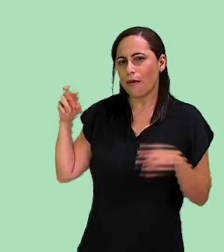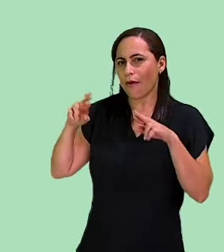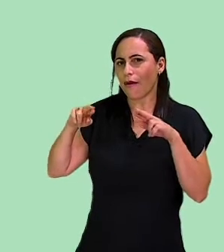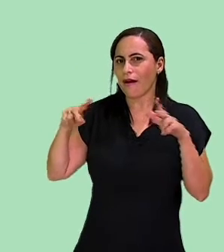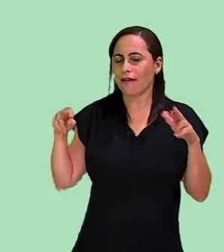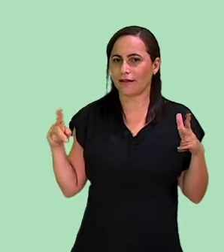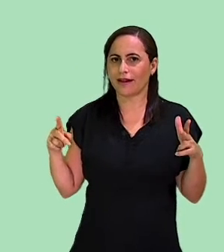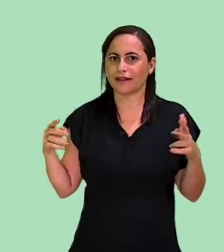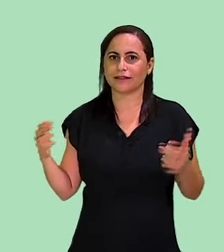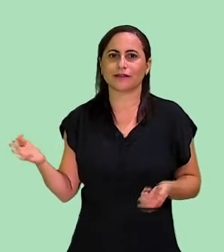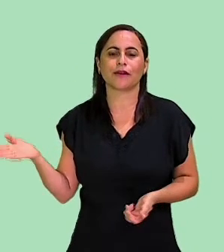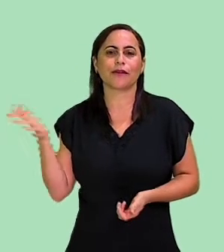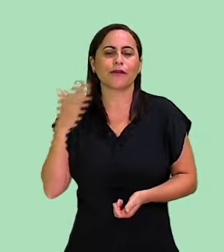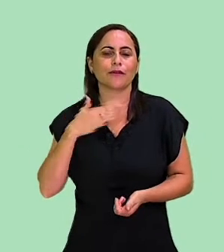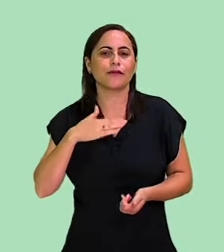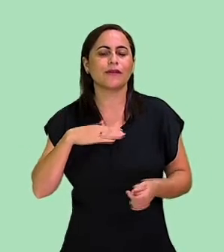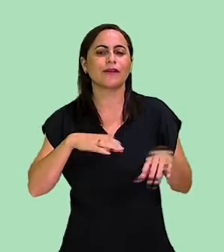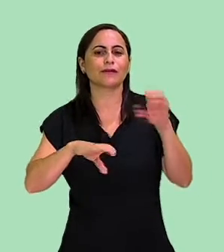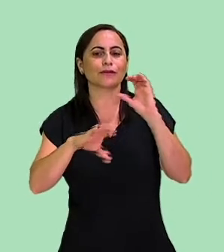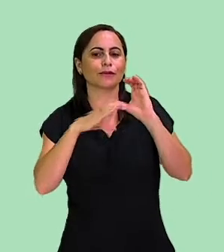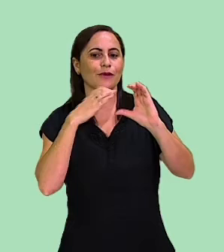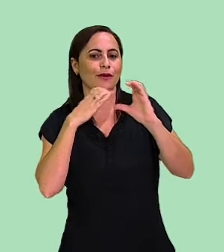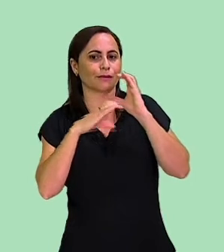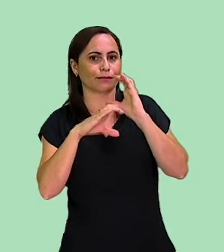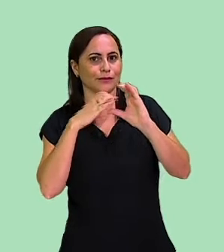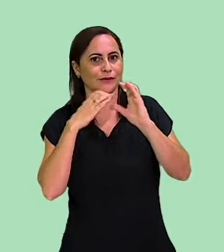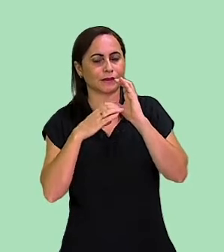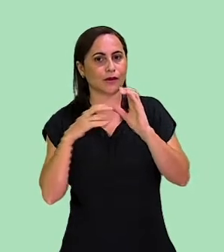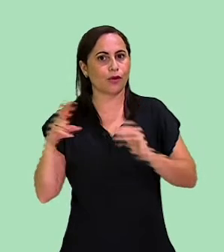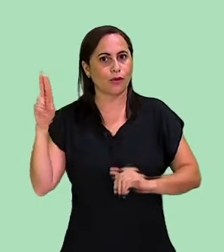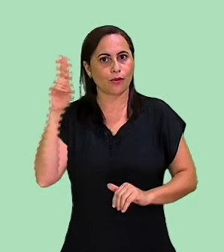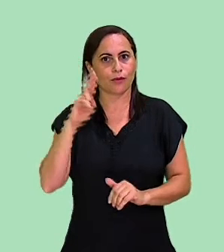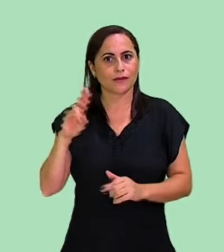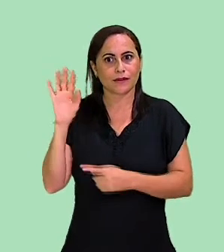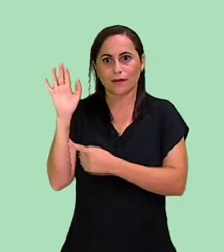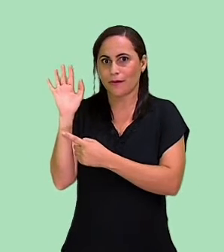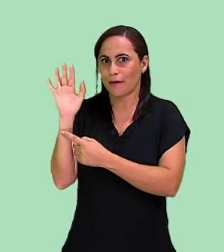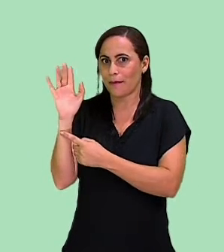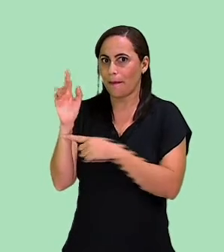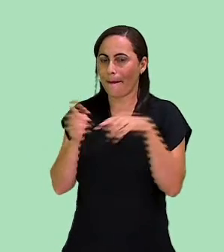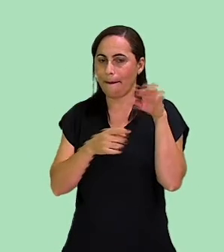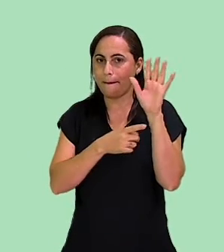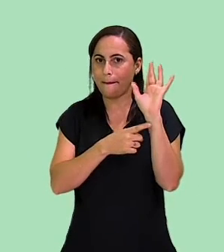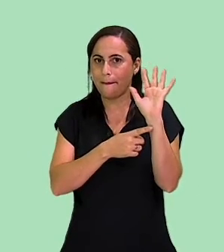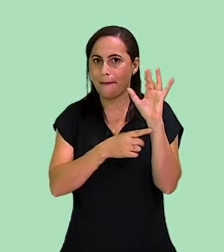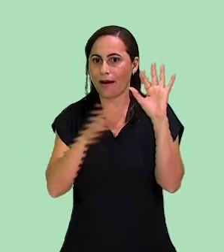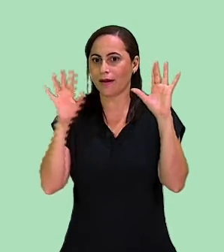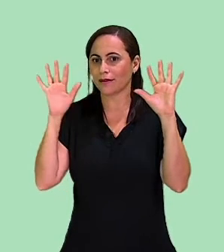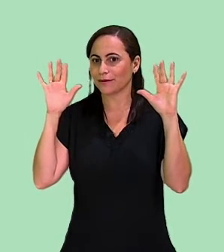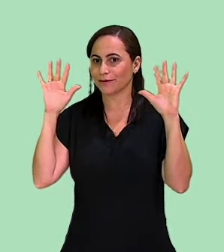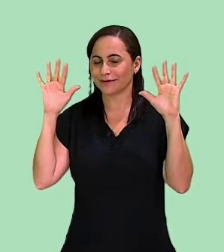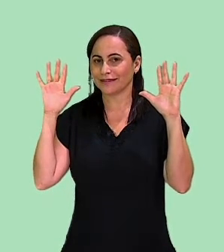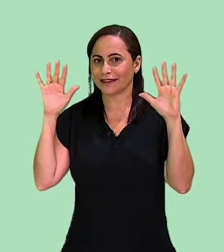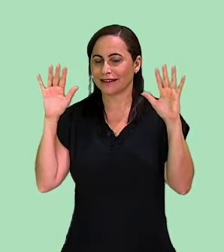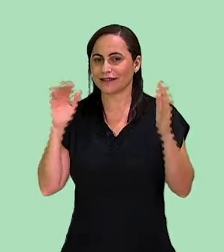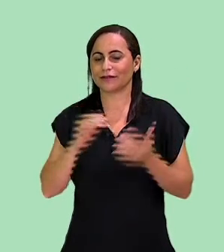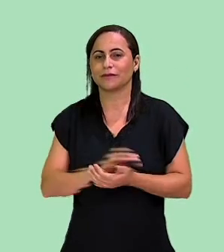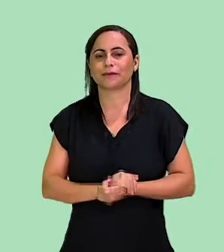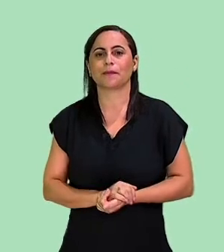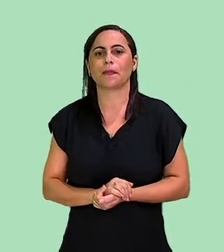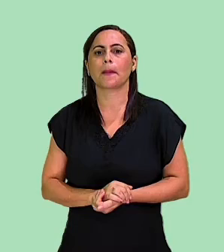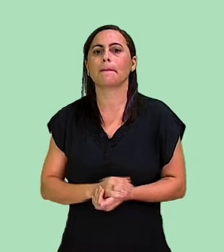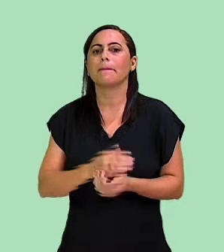E o instrumento será a nossa mão. E os nossos dedos. Vamos começar devagar.